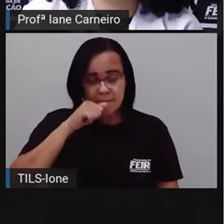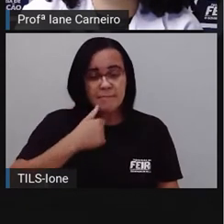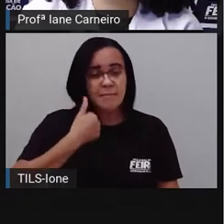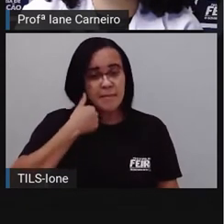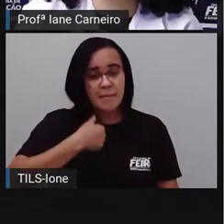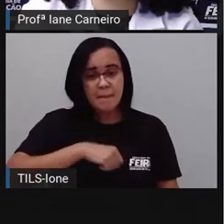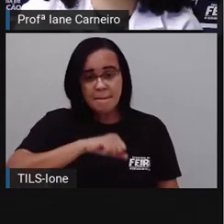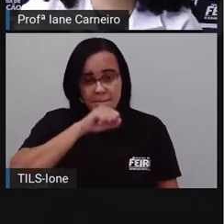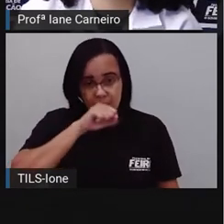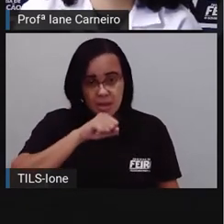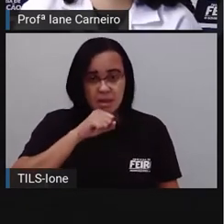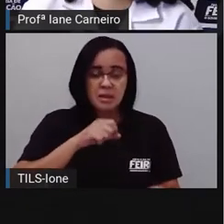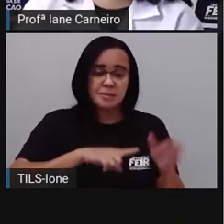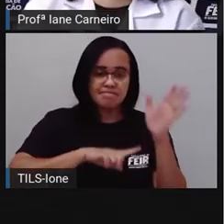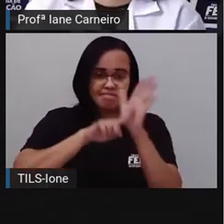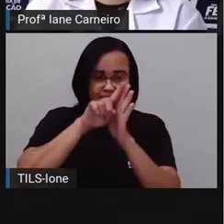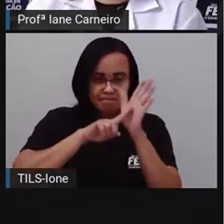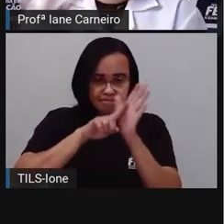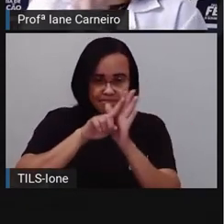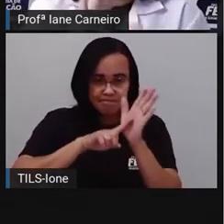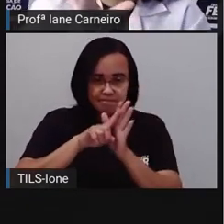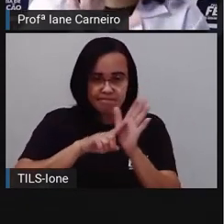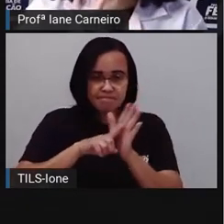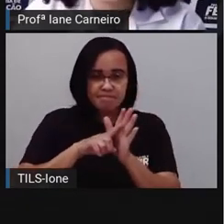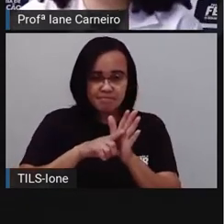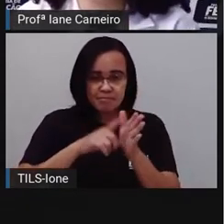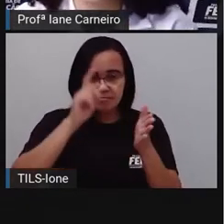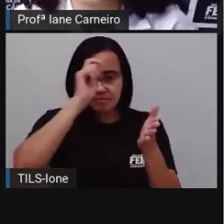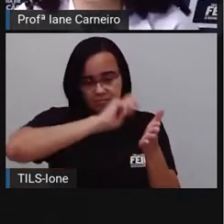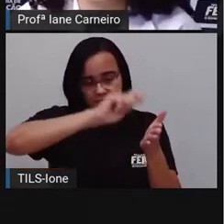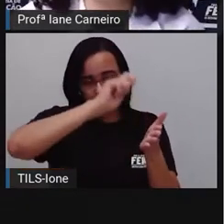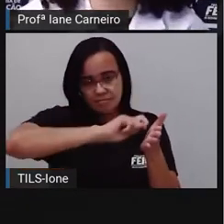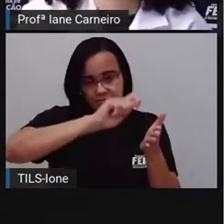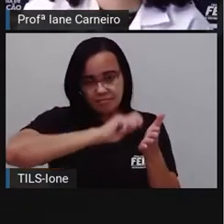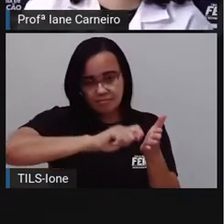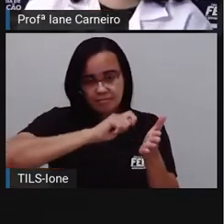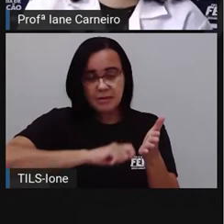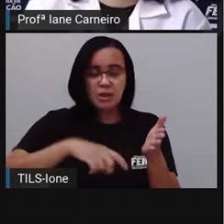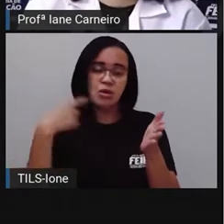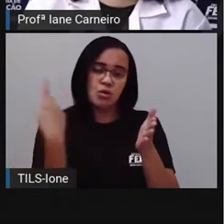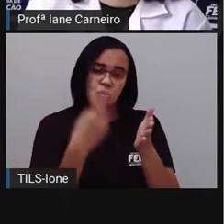fazer? Vocês vão fazer no caderno de vocês, né?